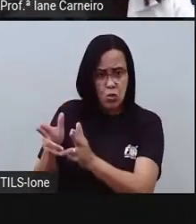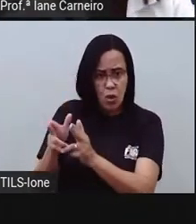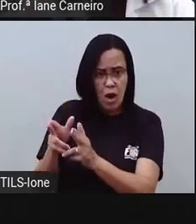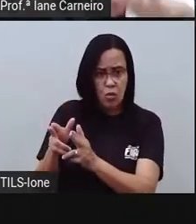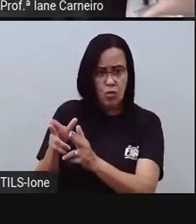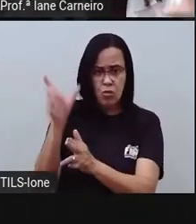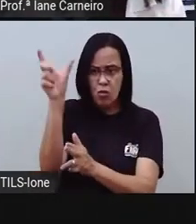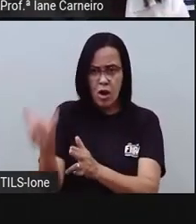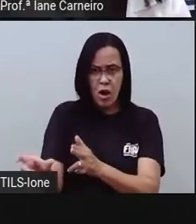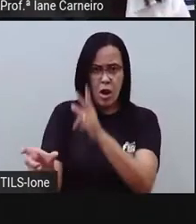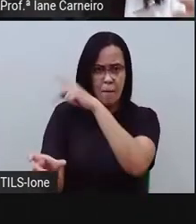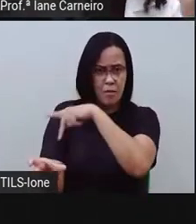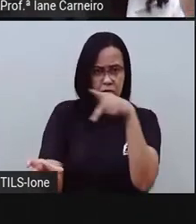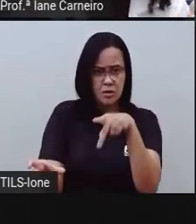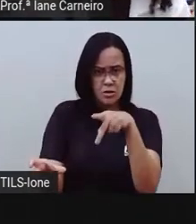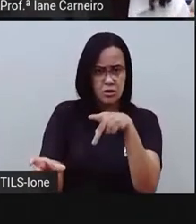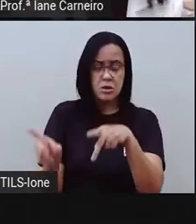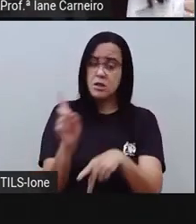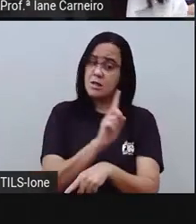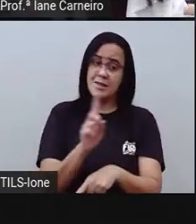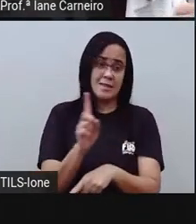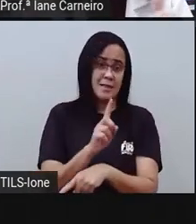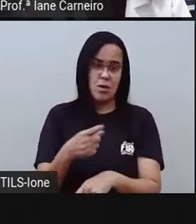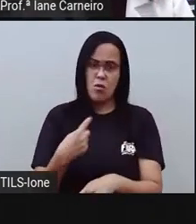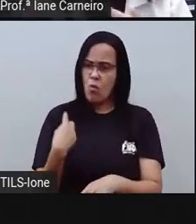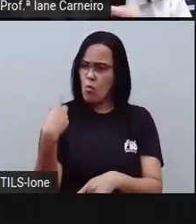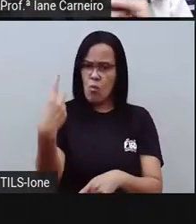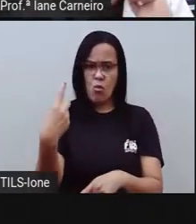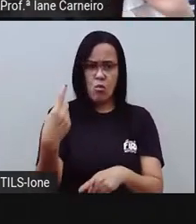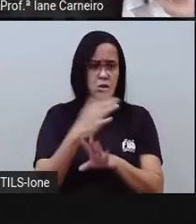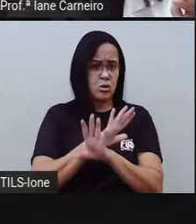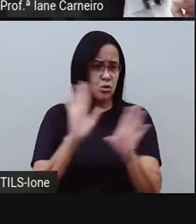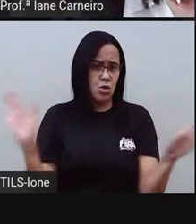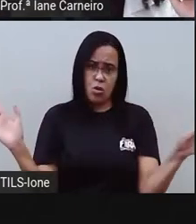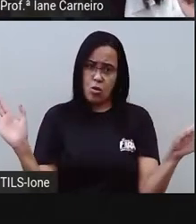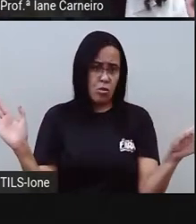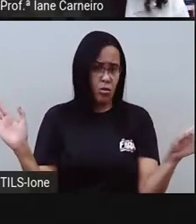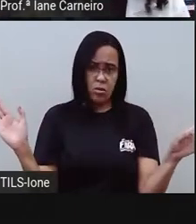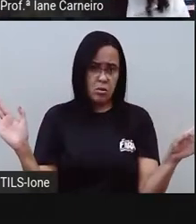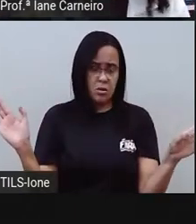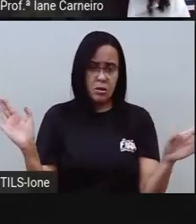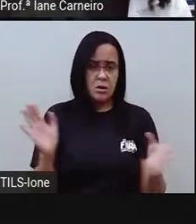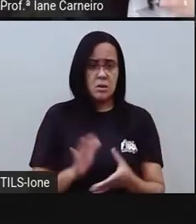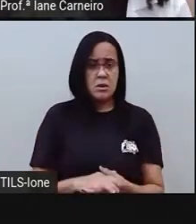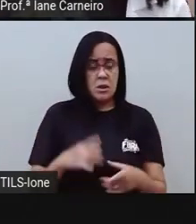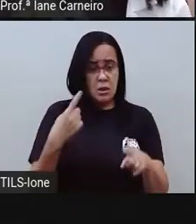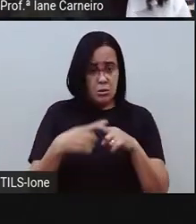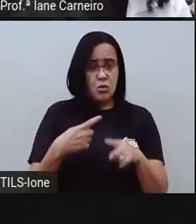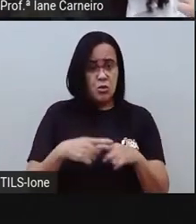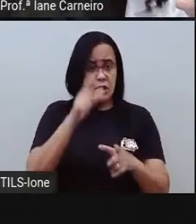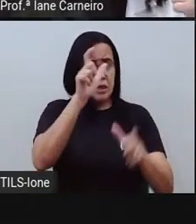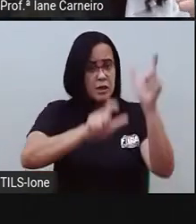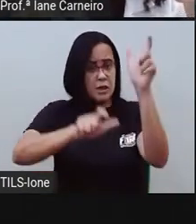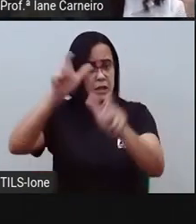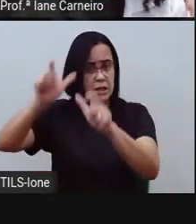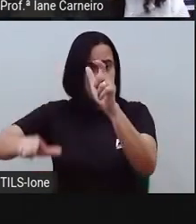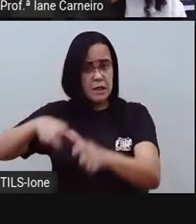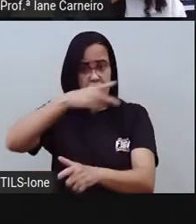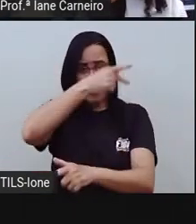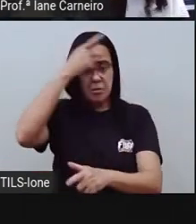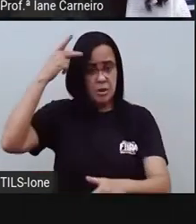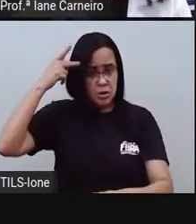Só existe uma Pró-Iane. Ainda bem, né? Só existe uma de cada um de nós. Até quem é